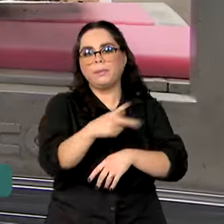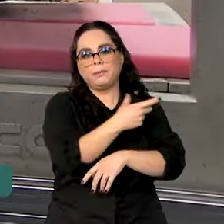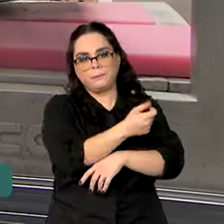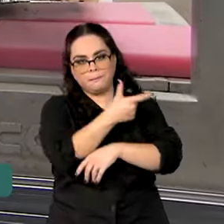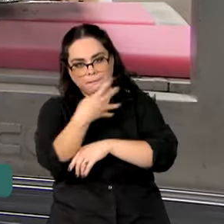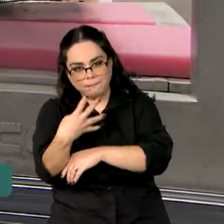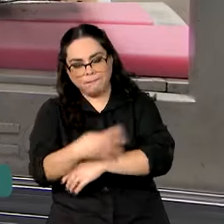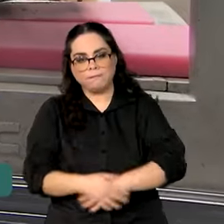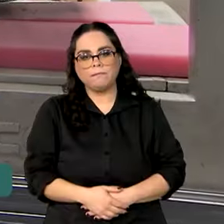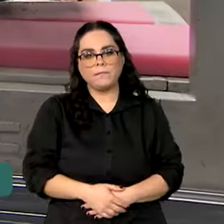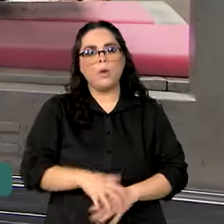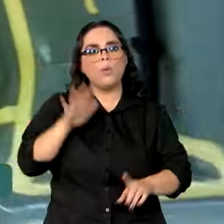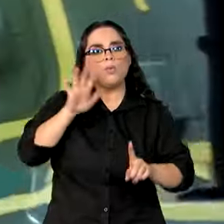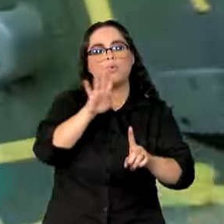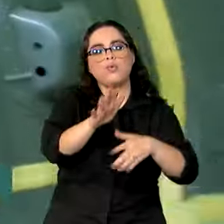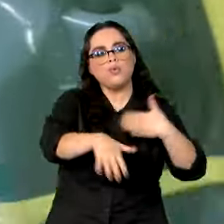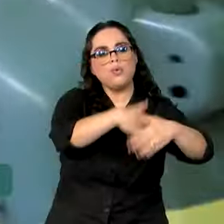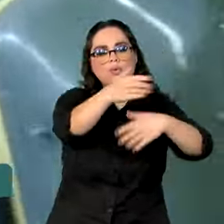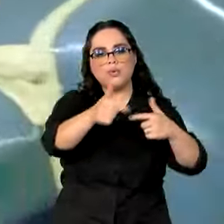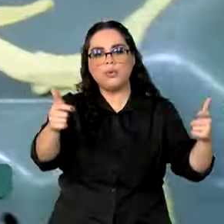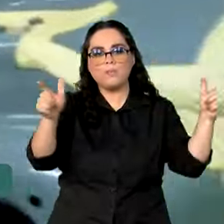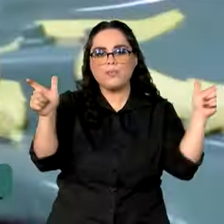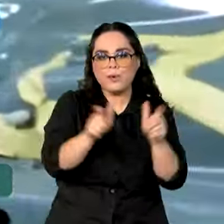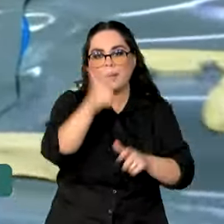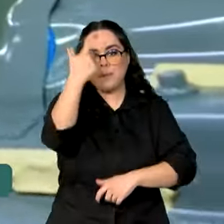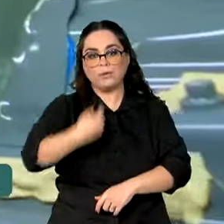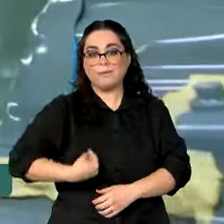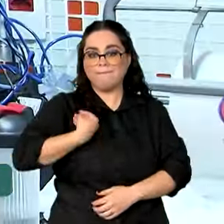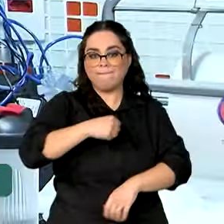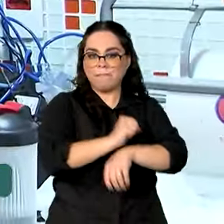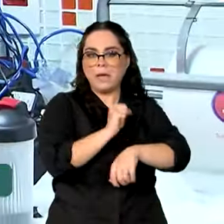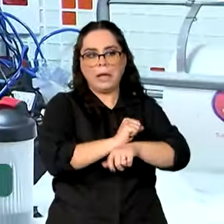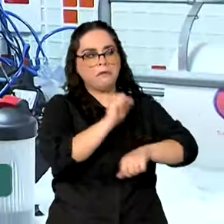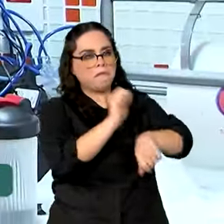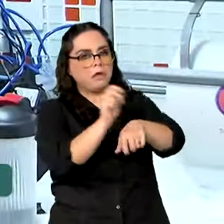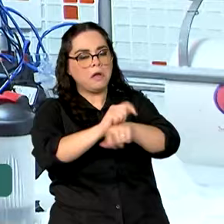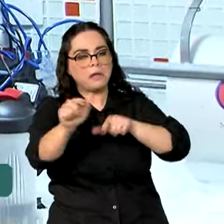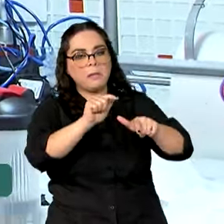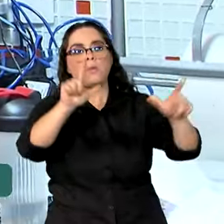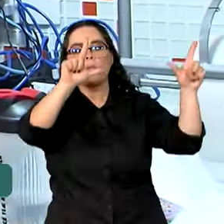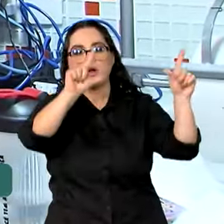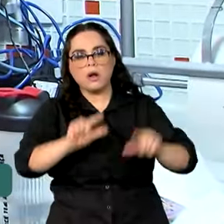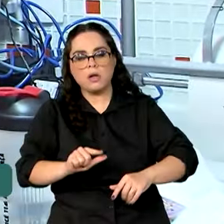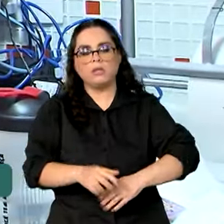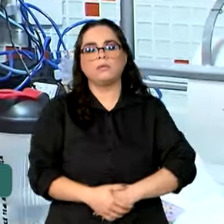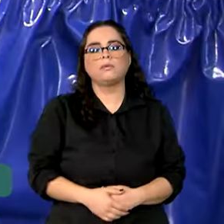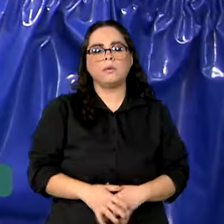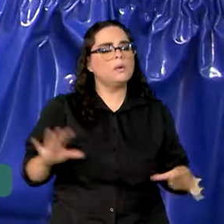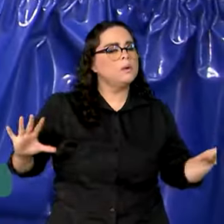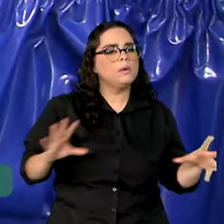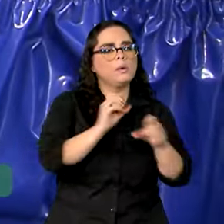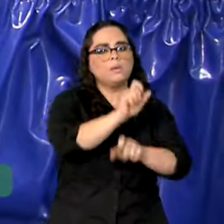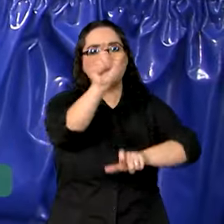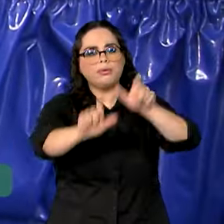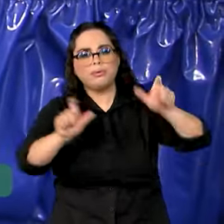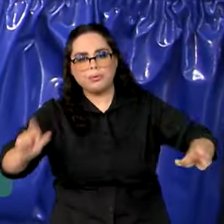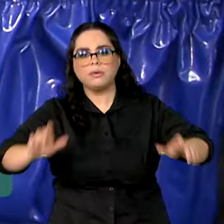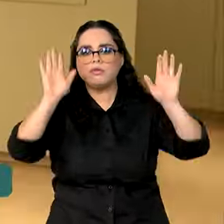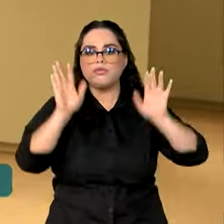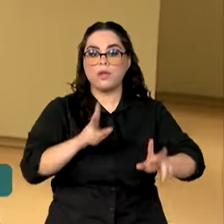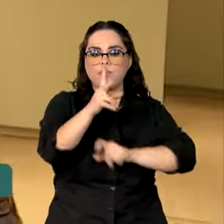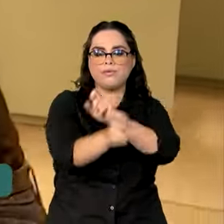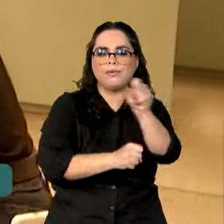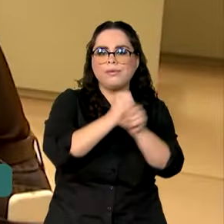impulsionando uma redução histórica no tempo de procura por trabalho. O número de pessoas que buscavam emprego há mais de dois